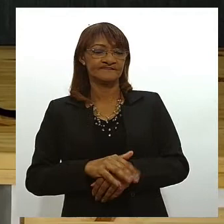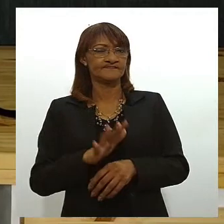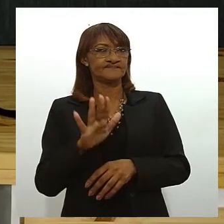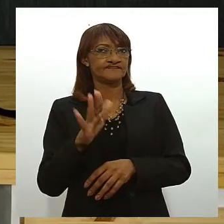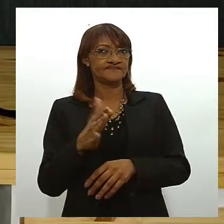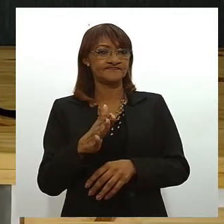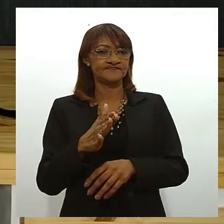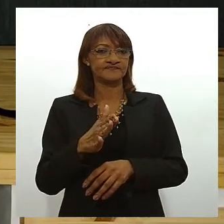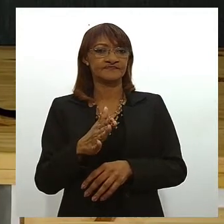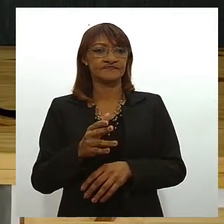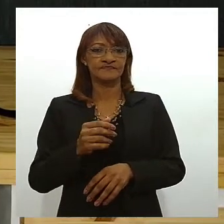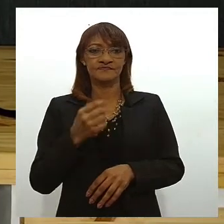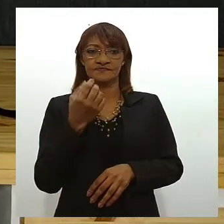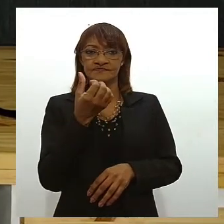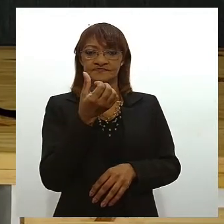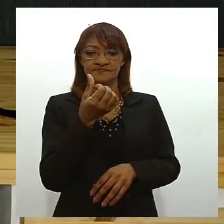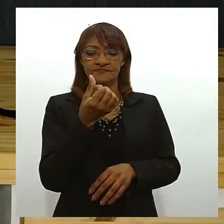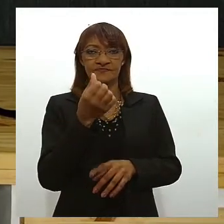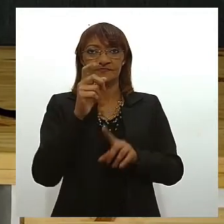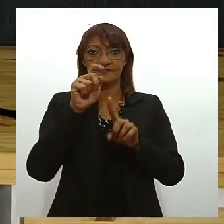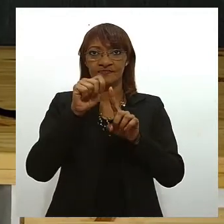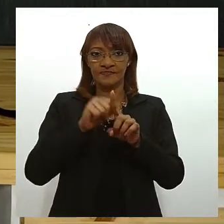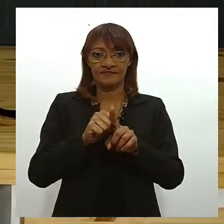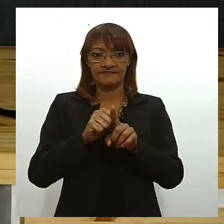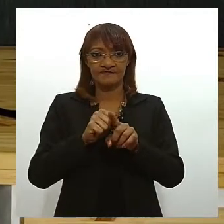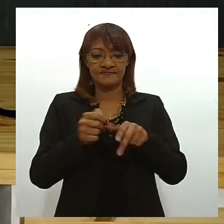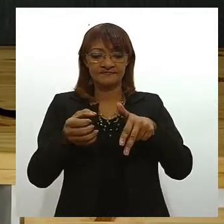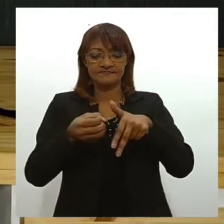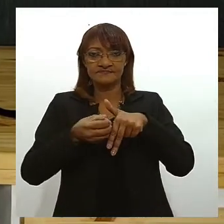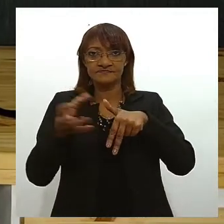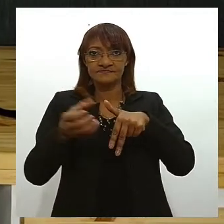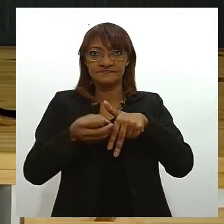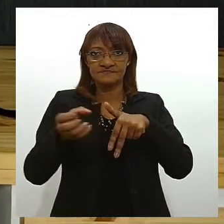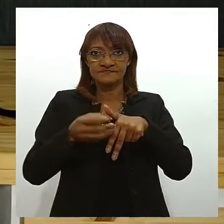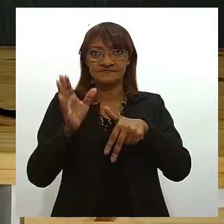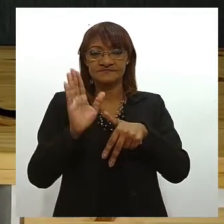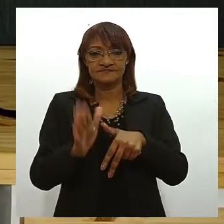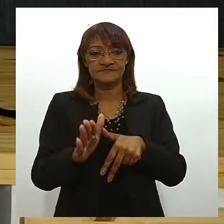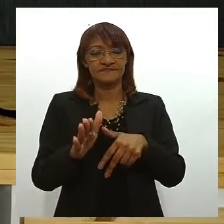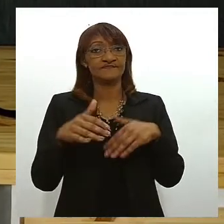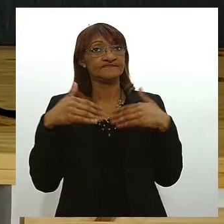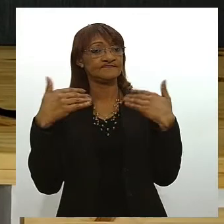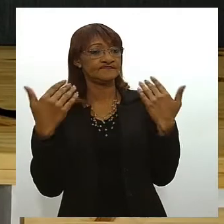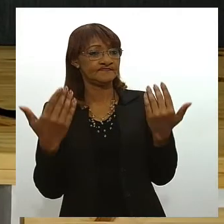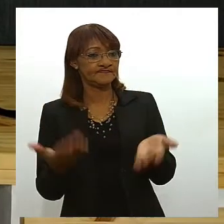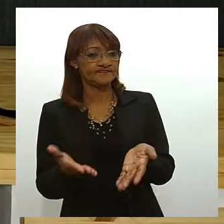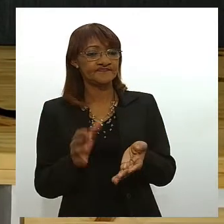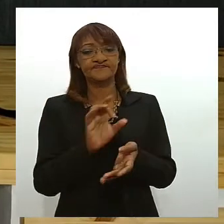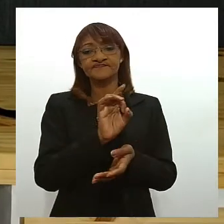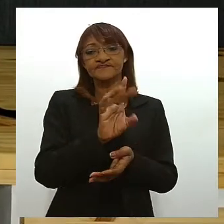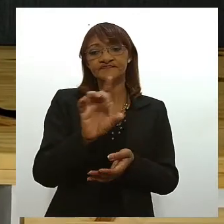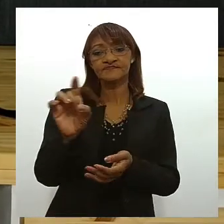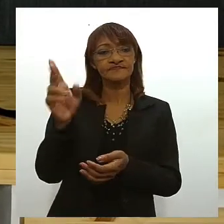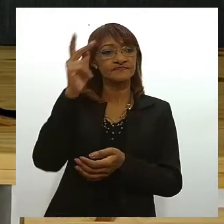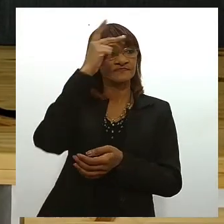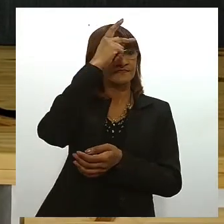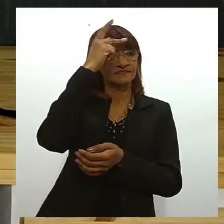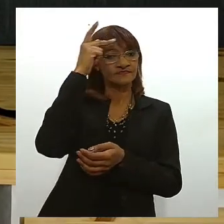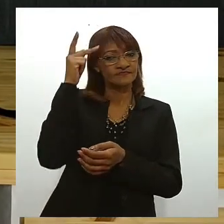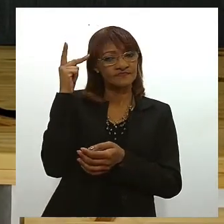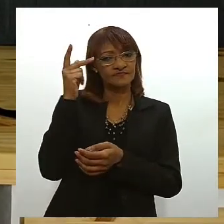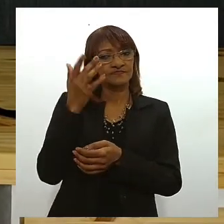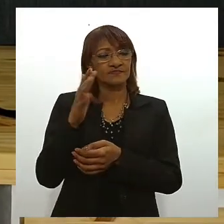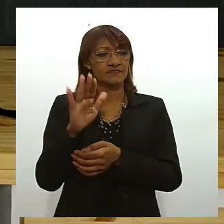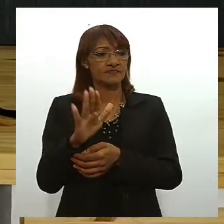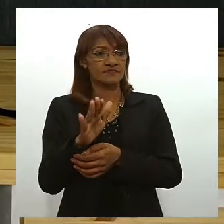conta básica é de 6 meses de despesas cobertas por esse montante então caso uma pessoa tenha a despesa média vamos